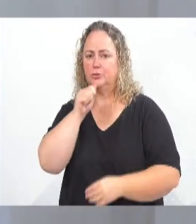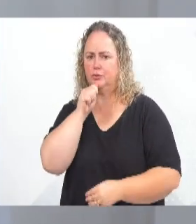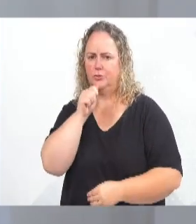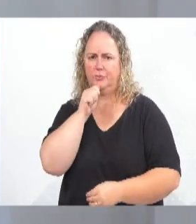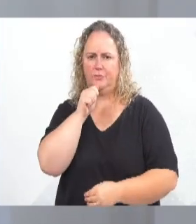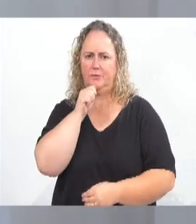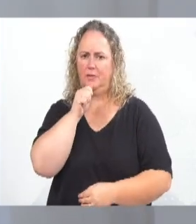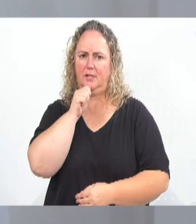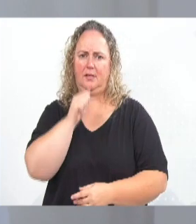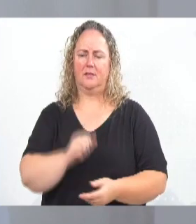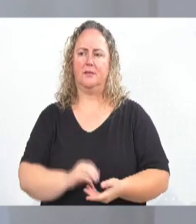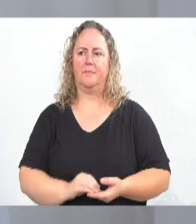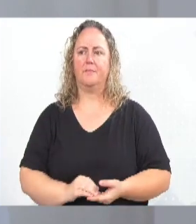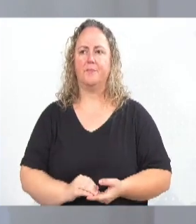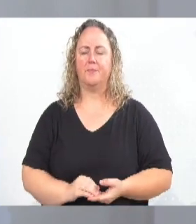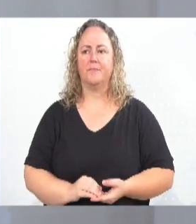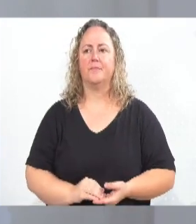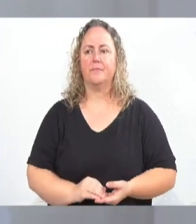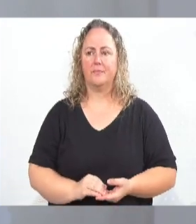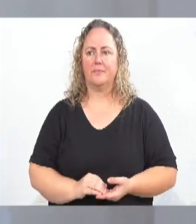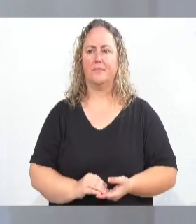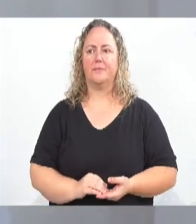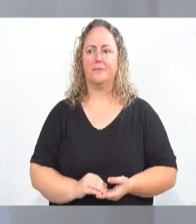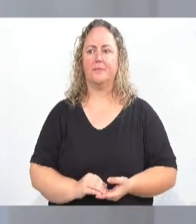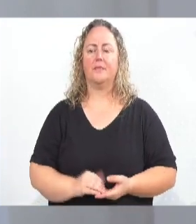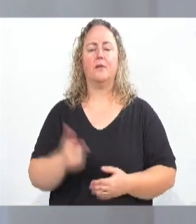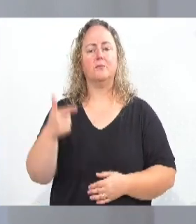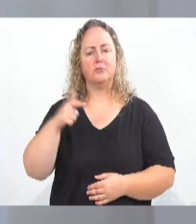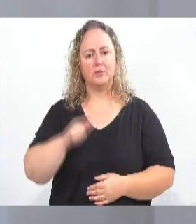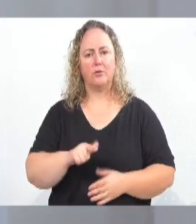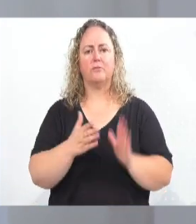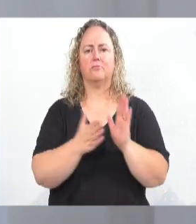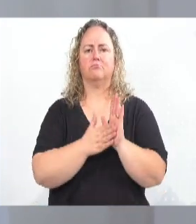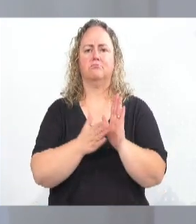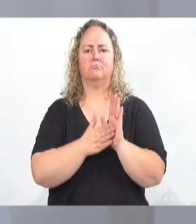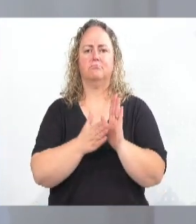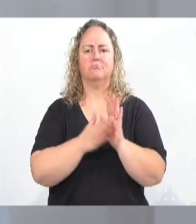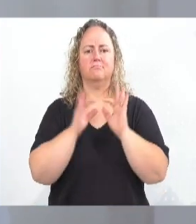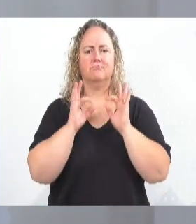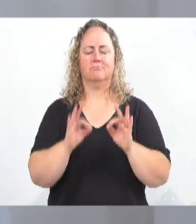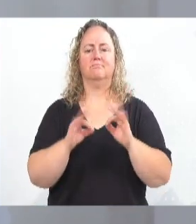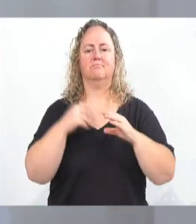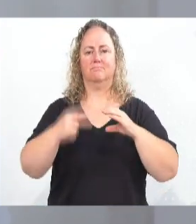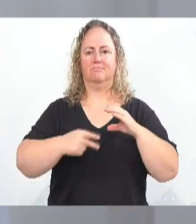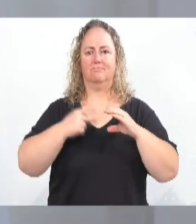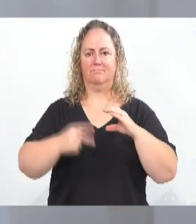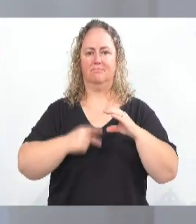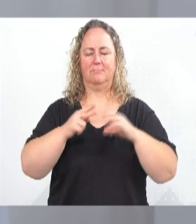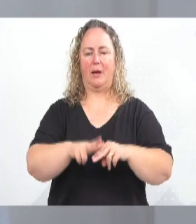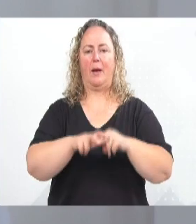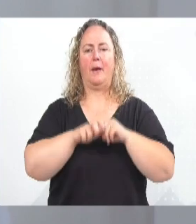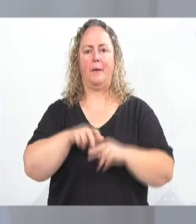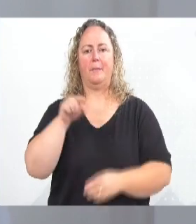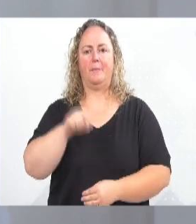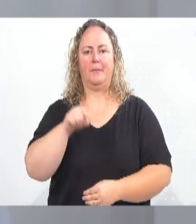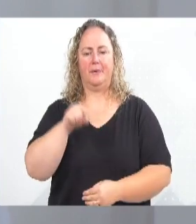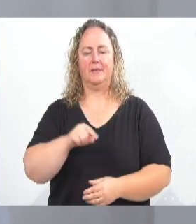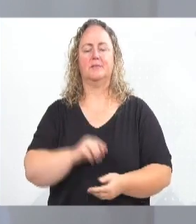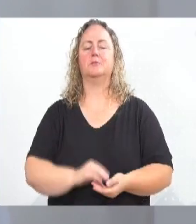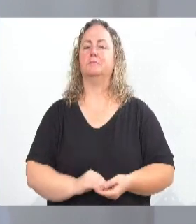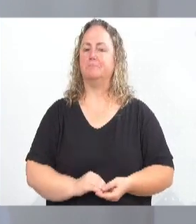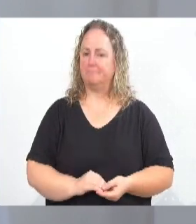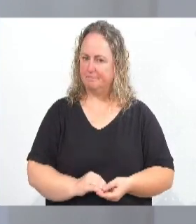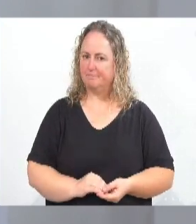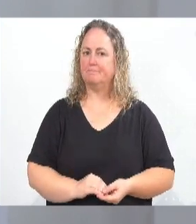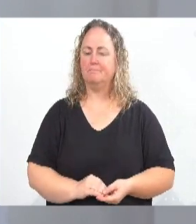com essa entrega da Casa Rosa, eu quero mais uma vez aqui parabenizar a esta casa por esta iniciativa